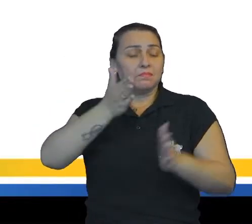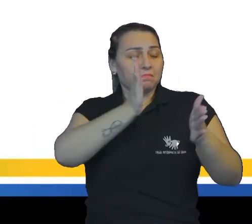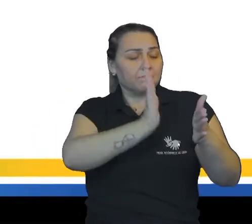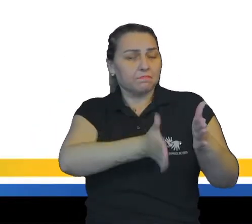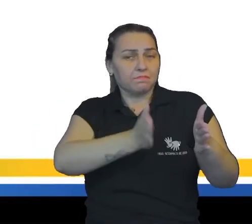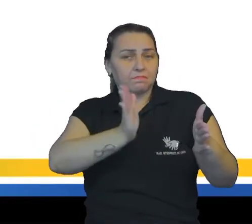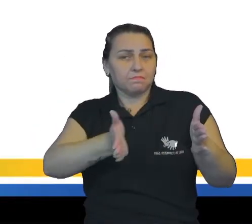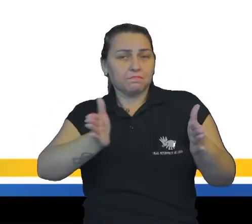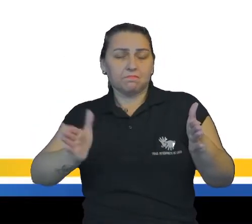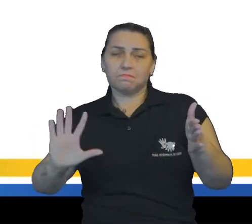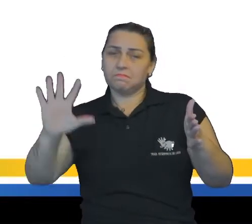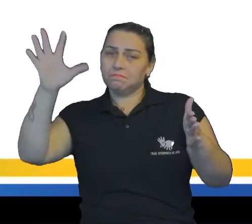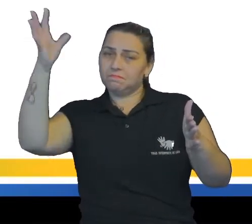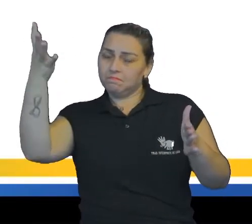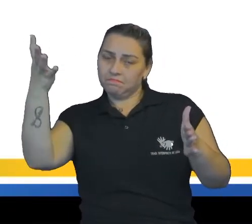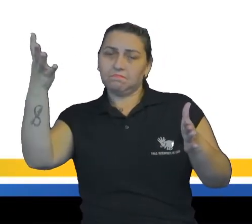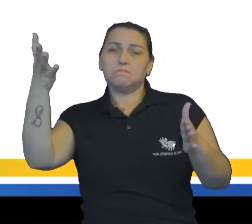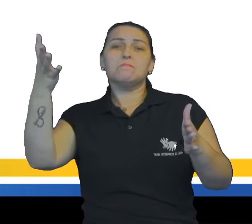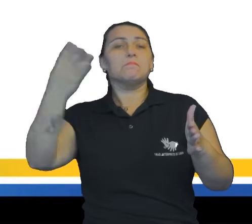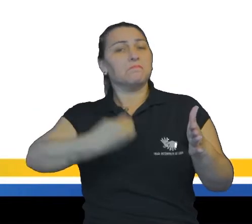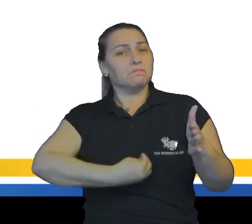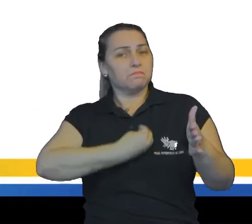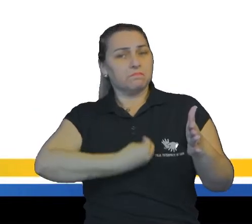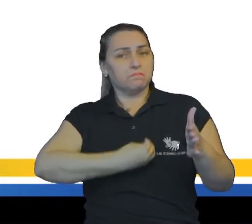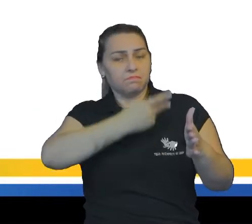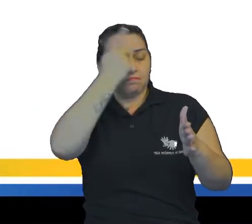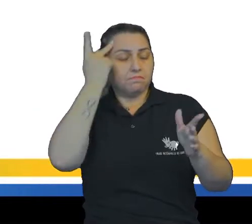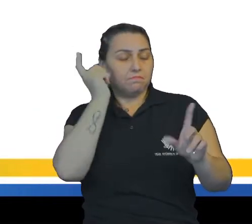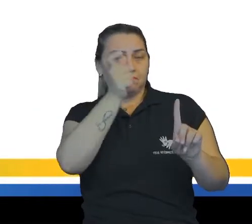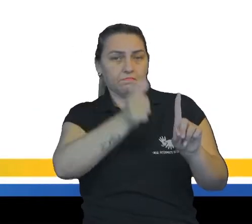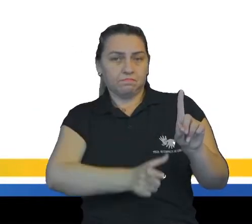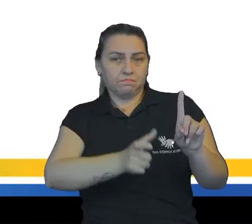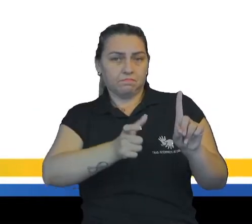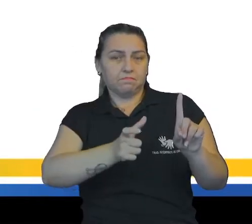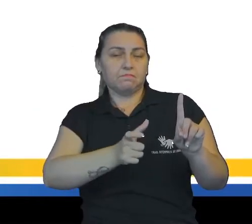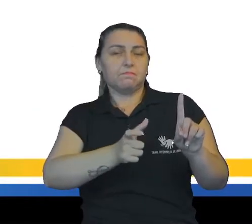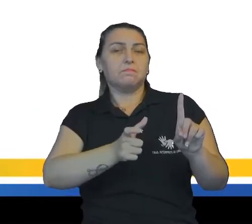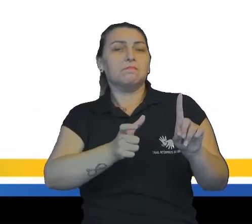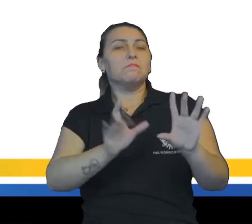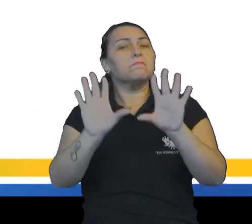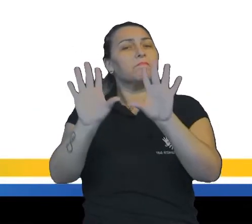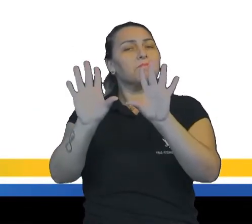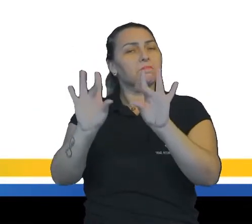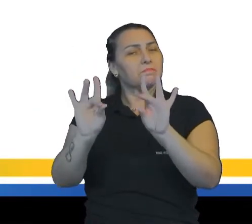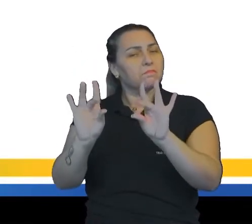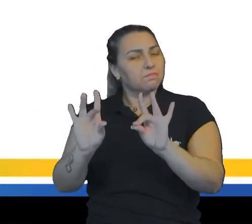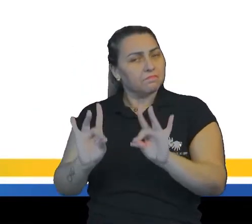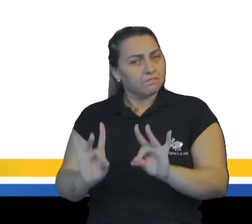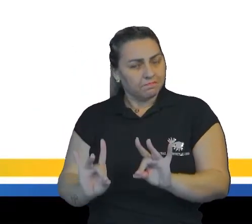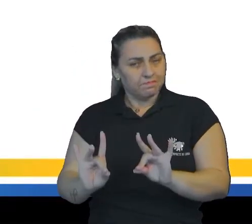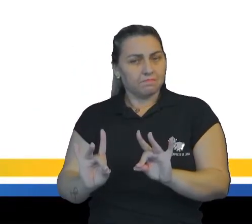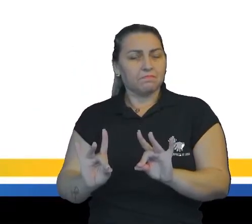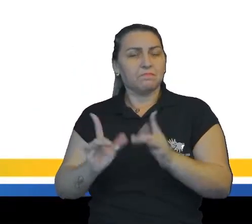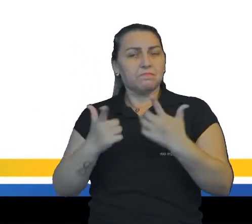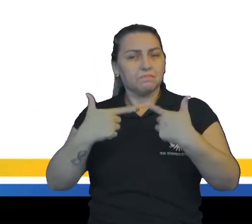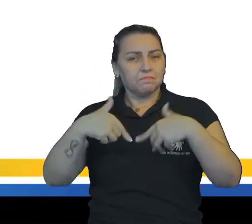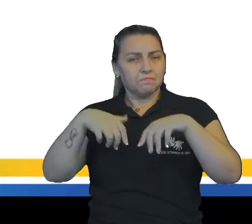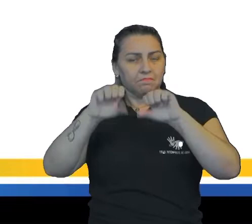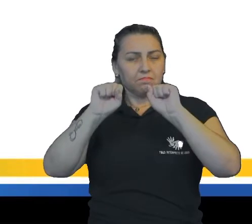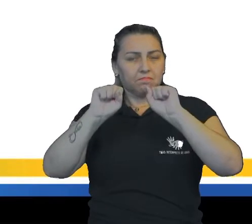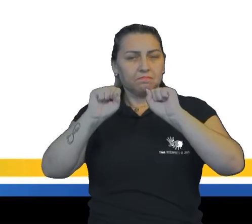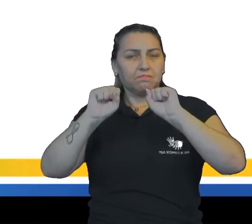sequência de acontecimentos marcantes da vida da narradora, contados de maneira bem subjetiva, com uma linguagem bastante